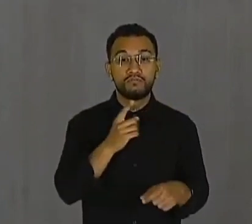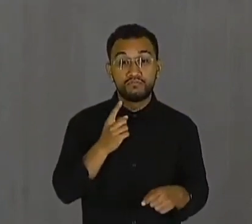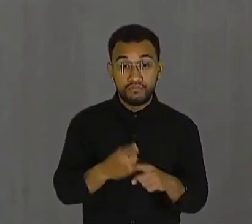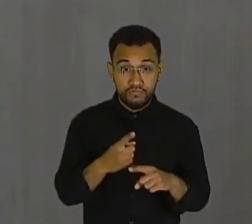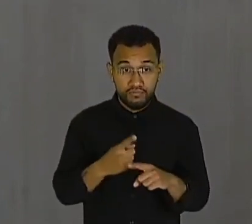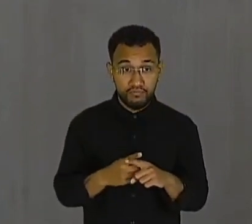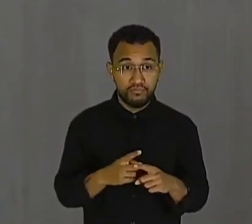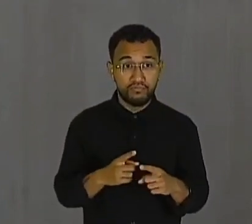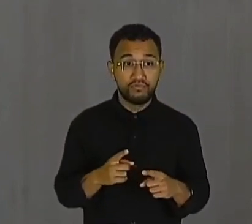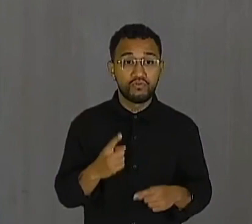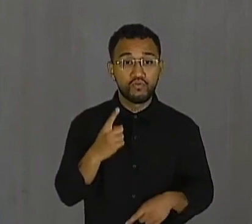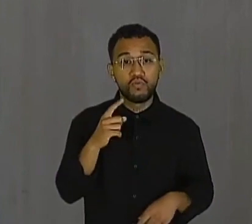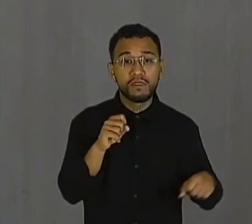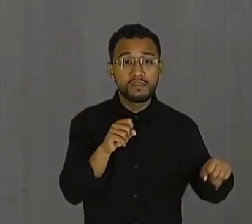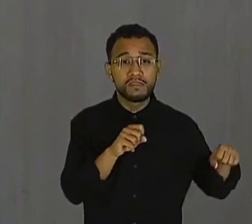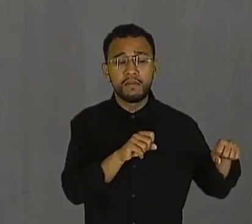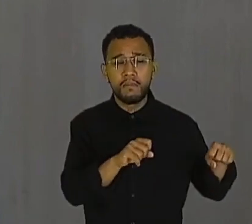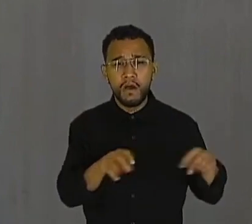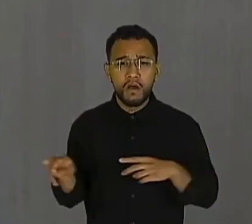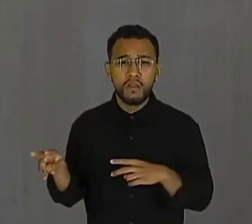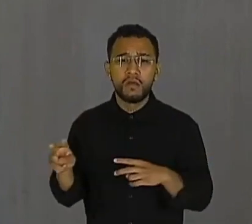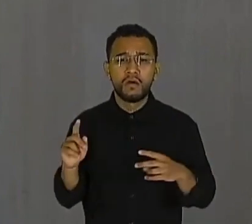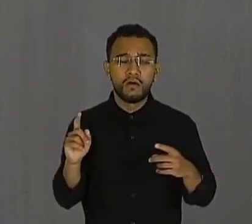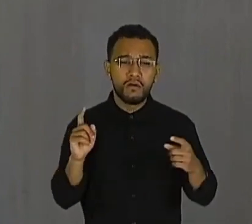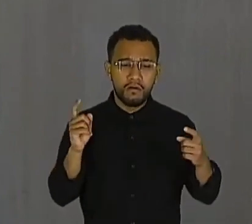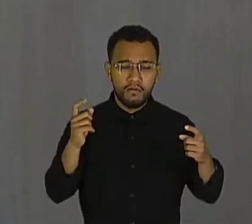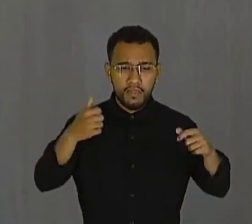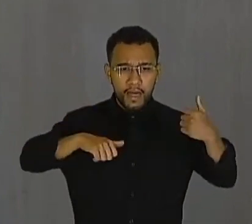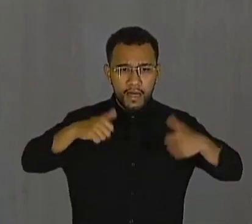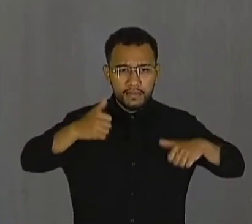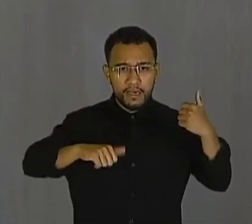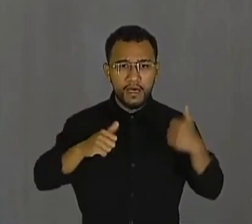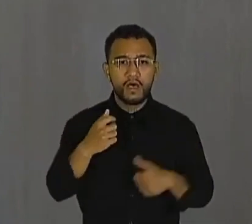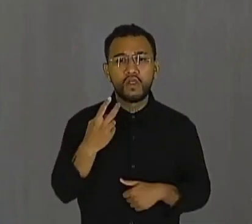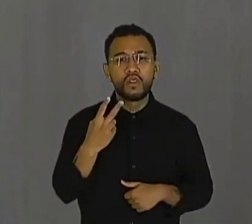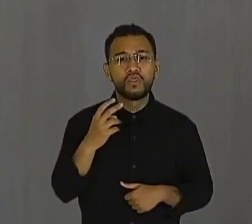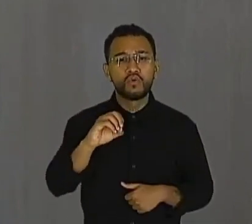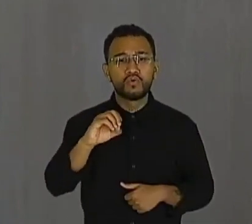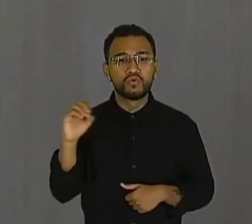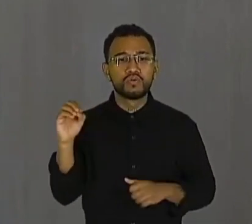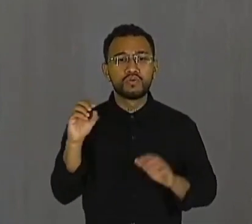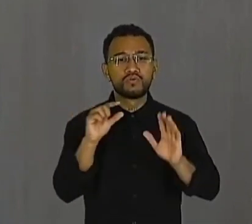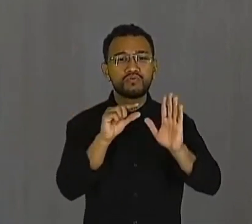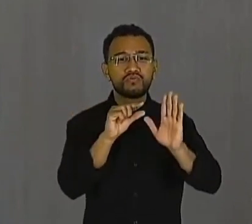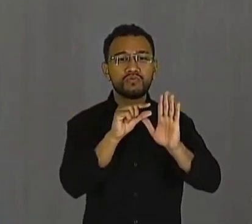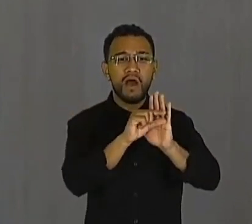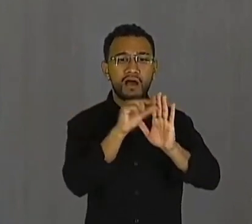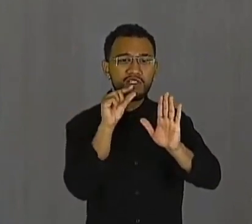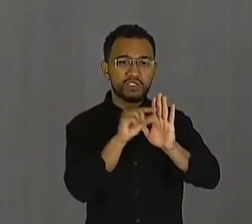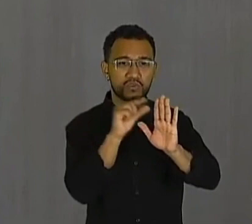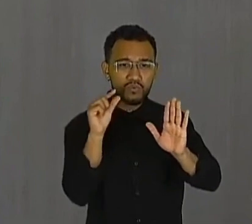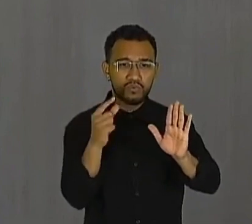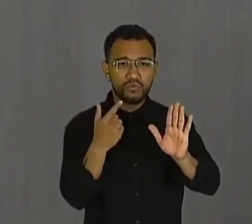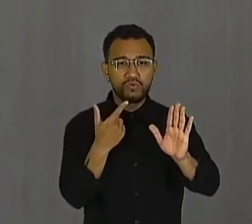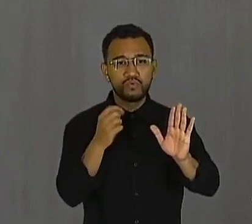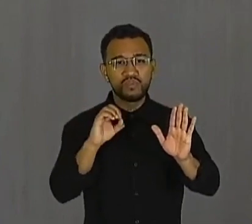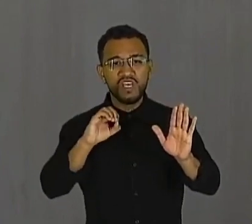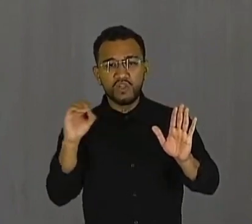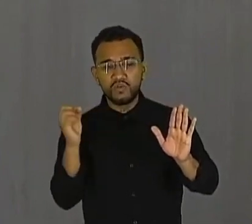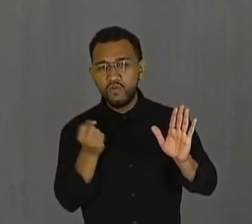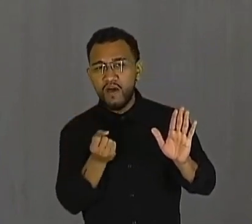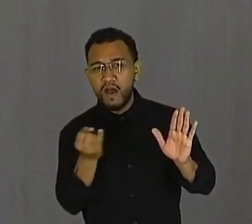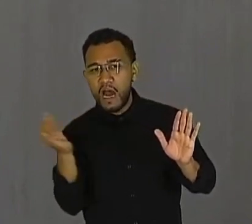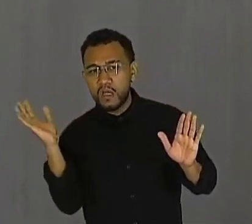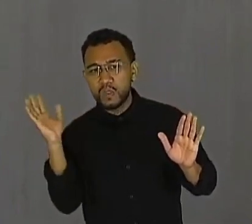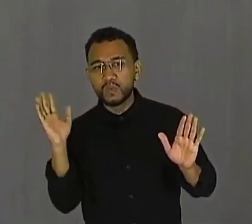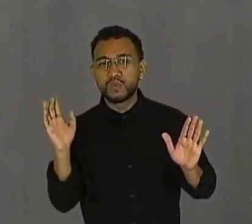em uma semana para analisar mais de 200 artigos, e dizendo o seguinte, que era